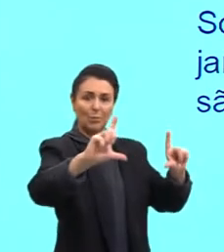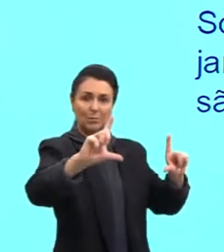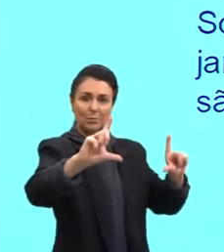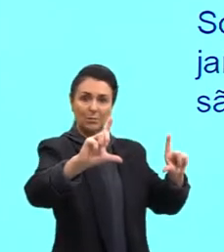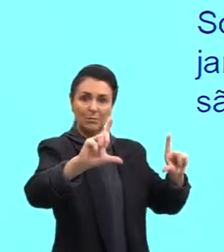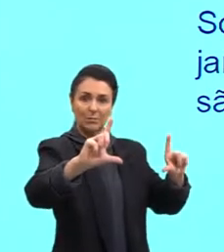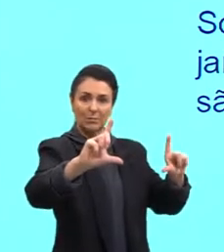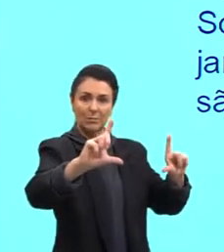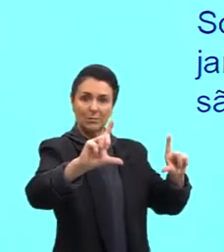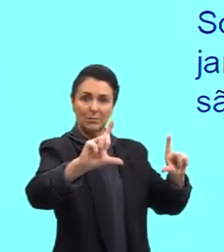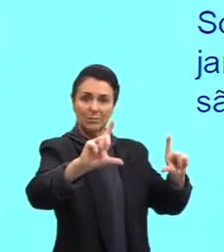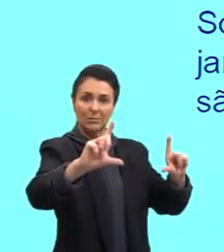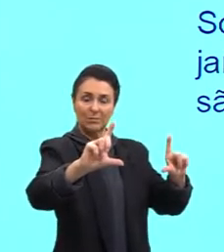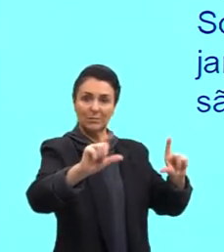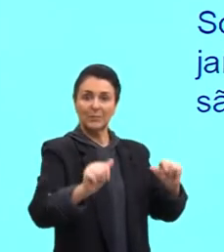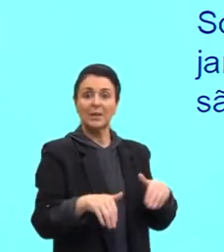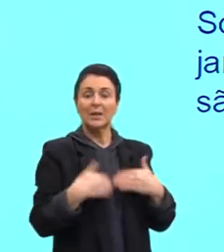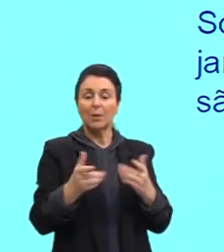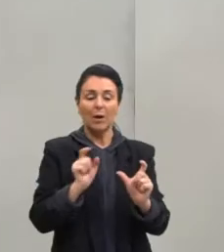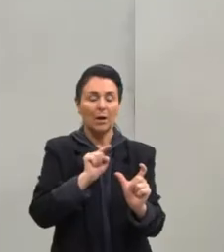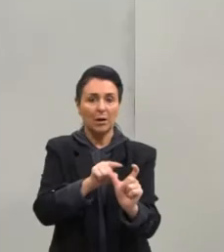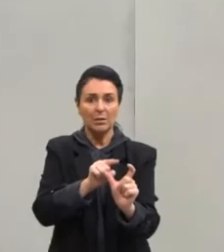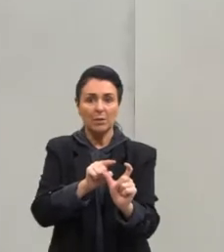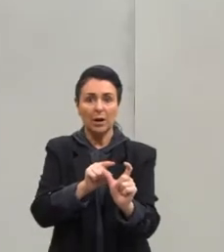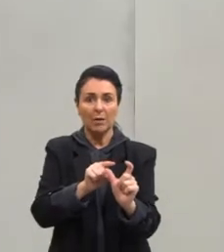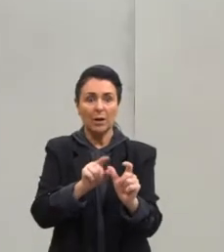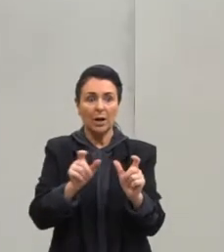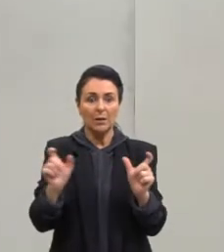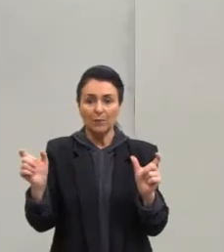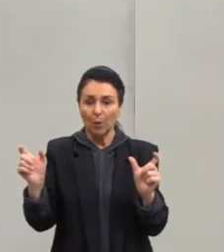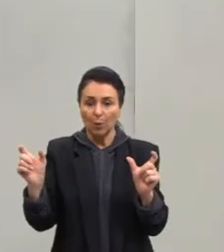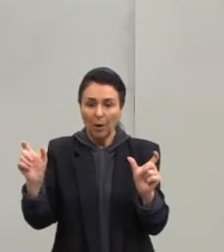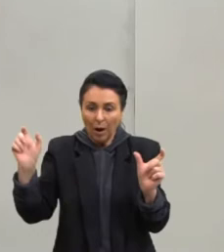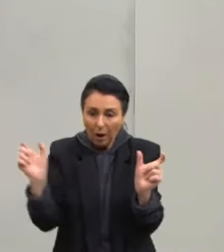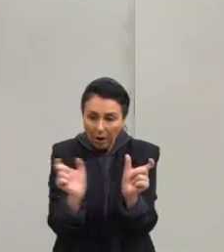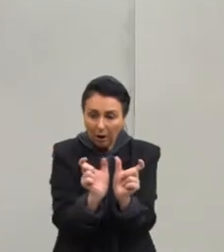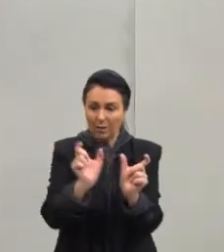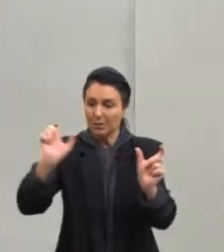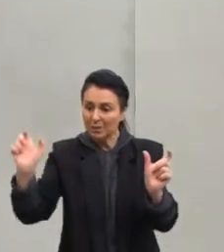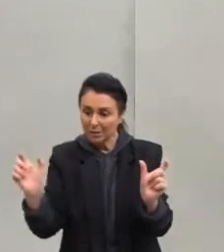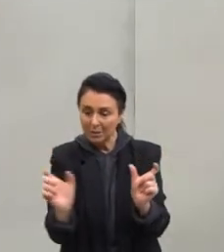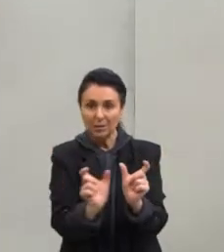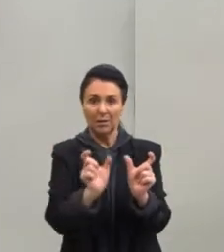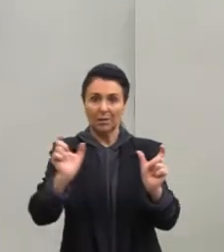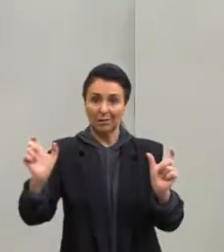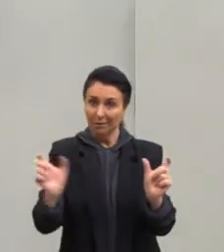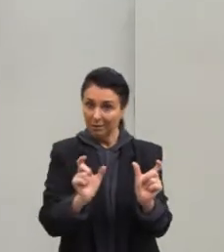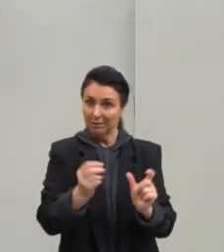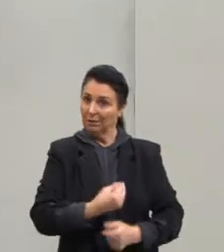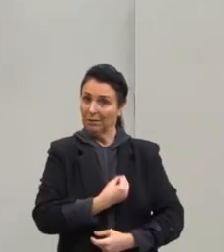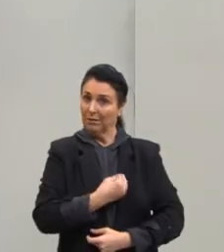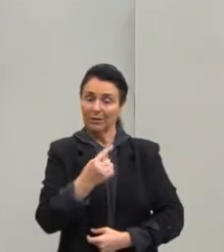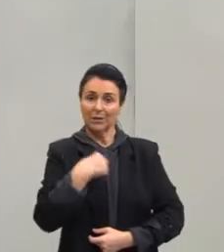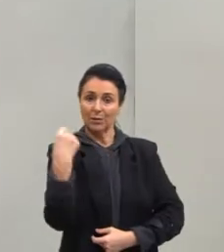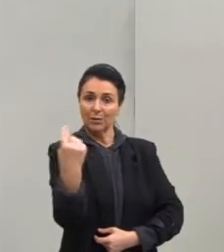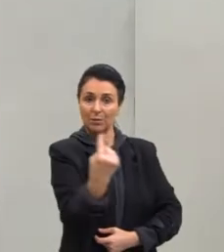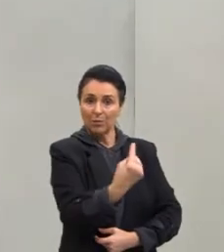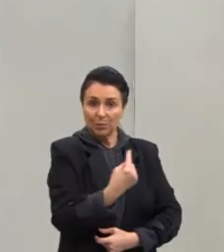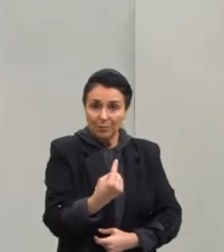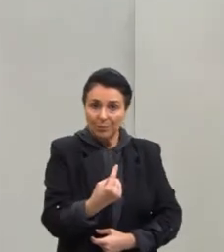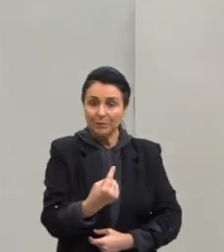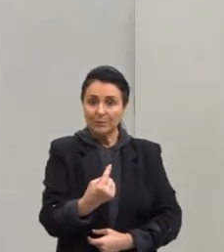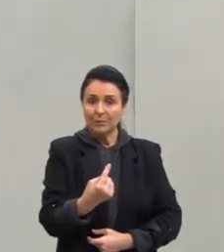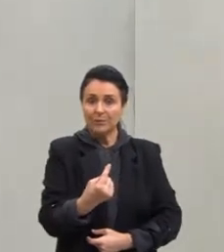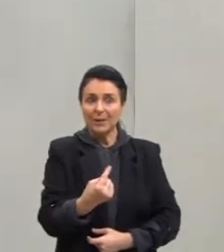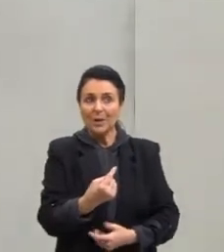Ok, pessoal? Então, palavras, elas vão entrando na vida da gente, elas vão nos invadindo e elas vão ficando como se